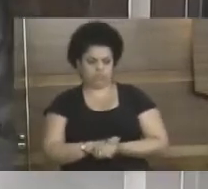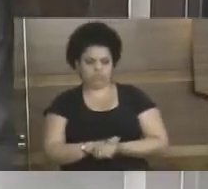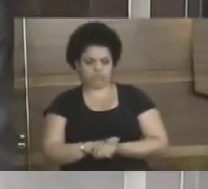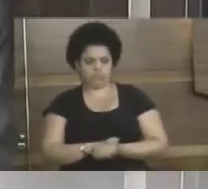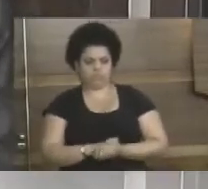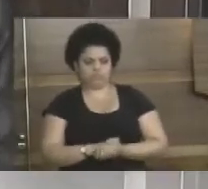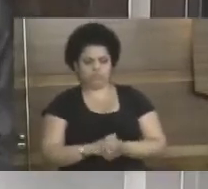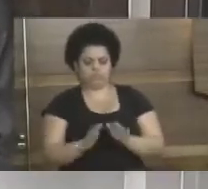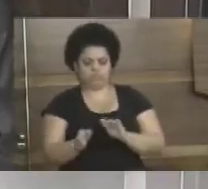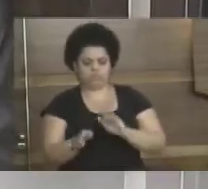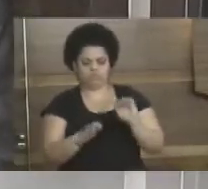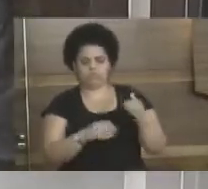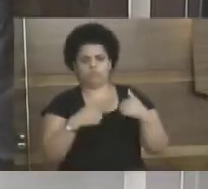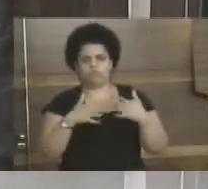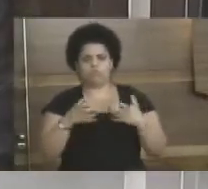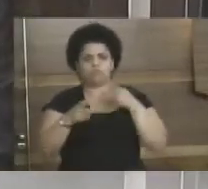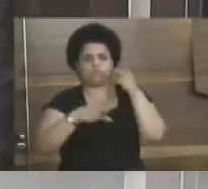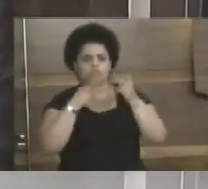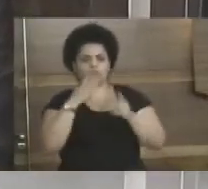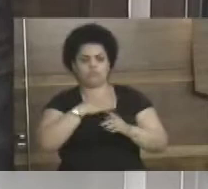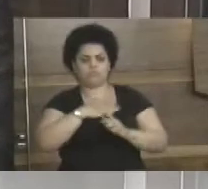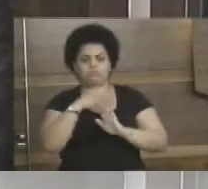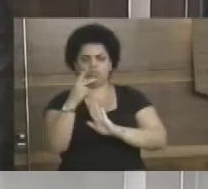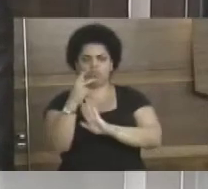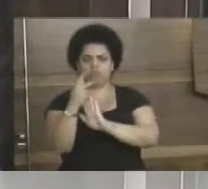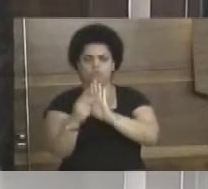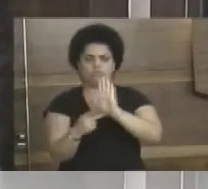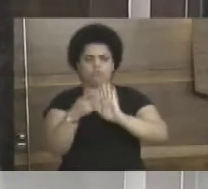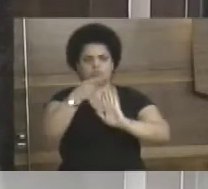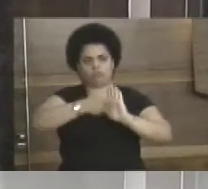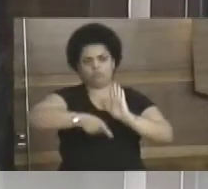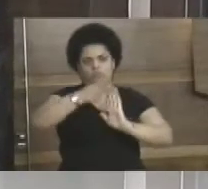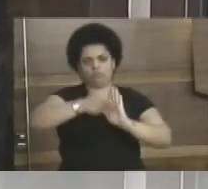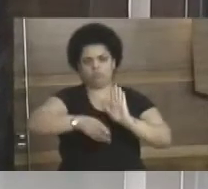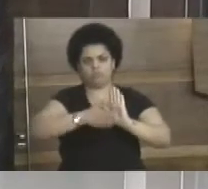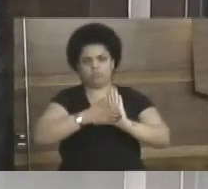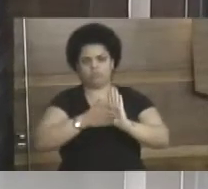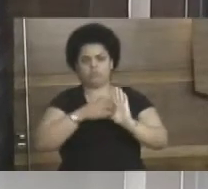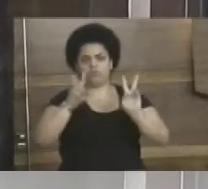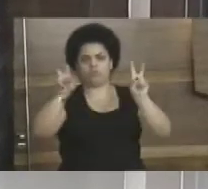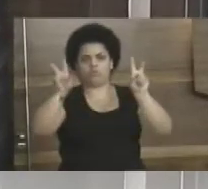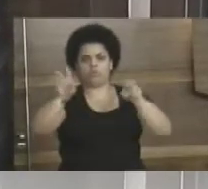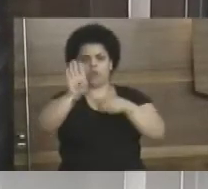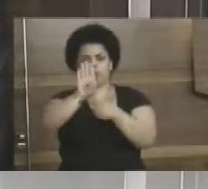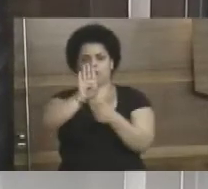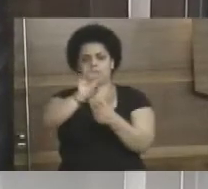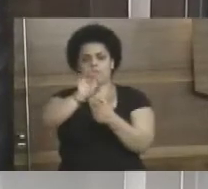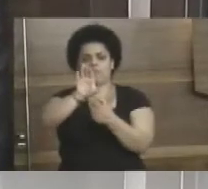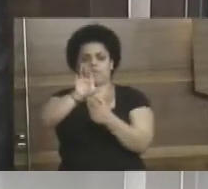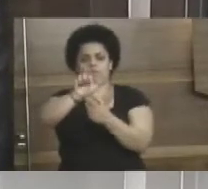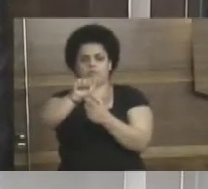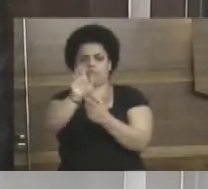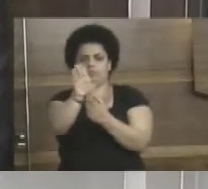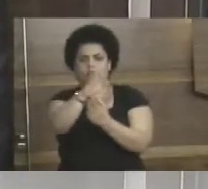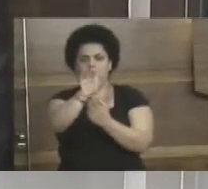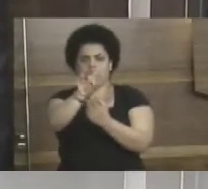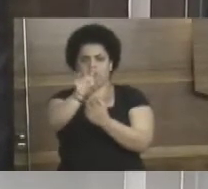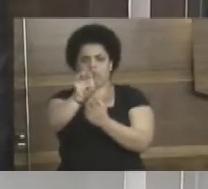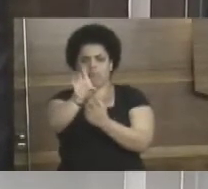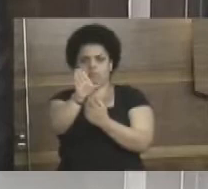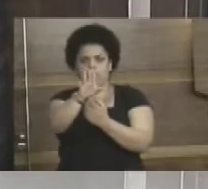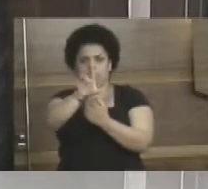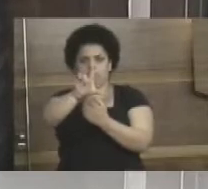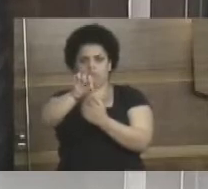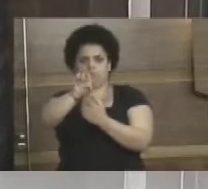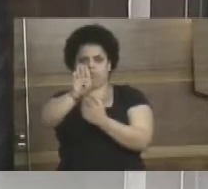aqui falar sobre o meu projeto de lei aqui, sobre boca de lobo, no nosso município, dispõe